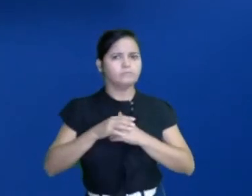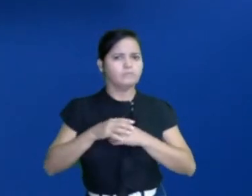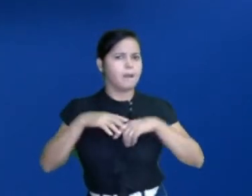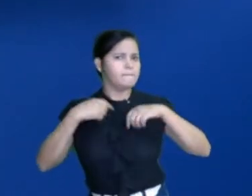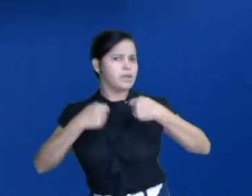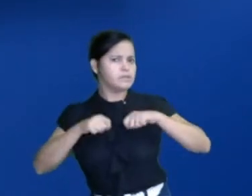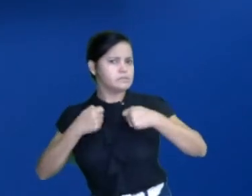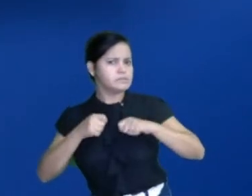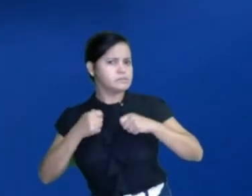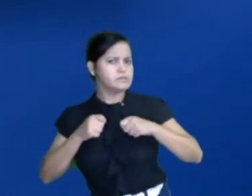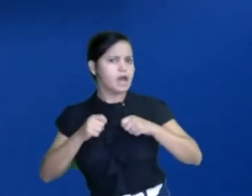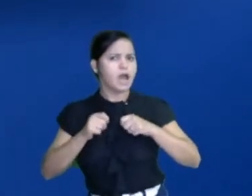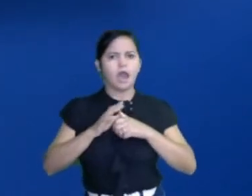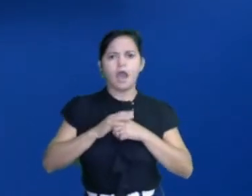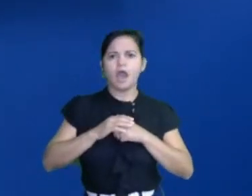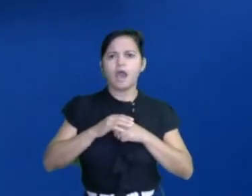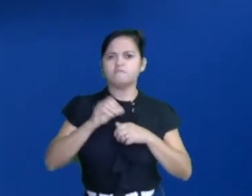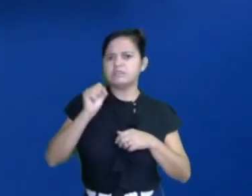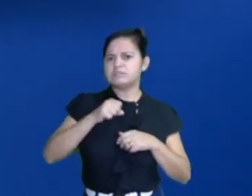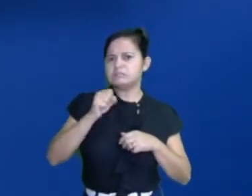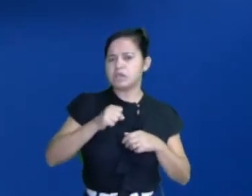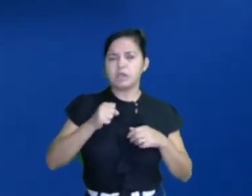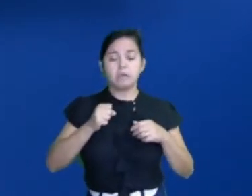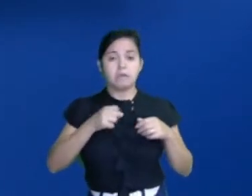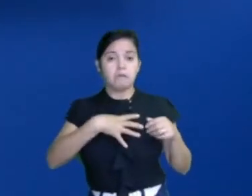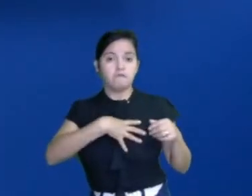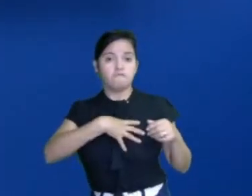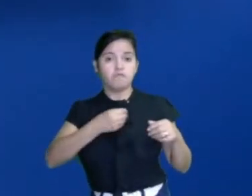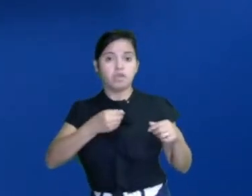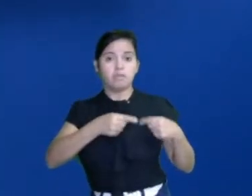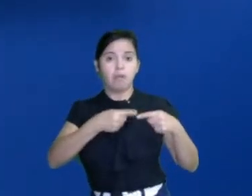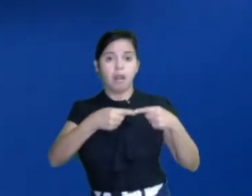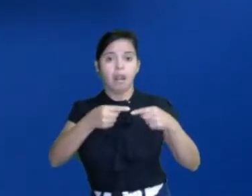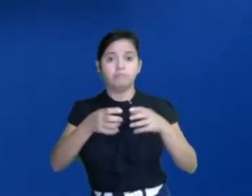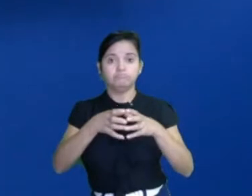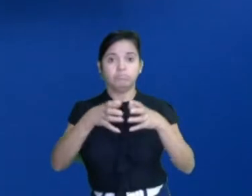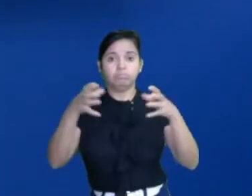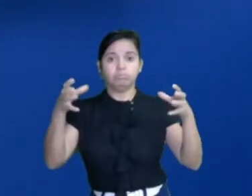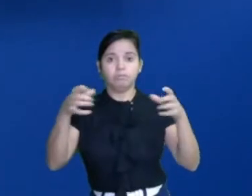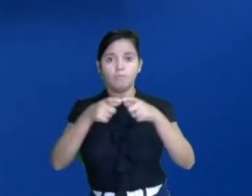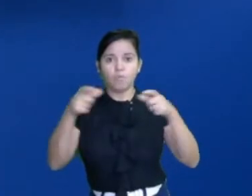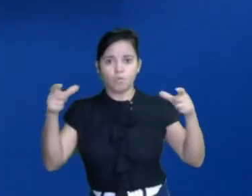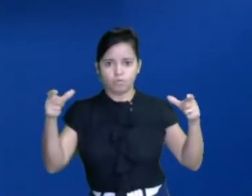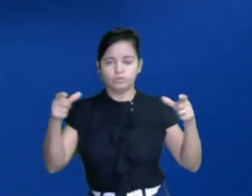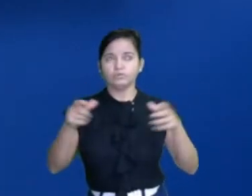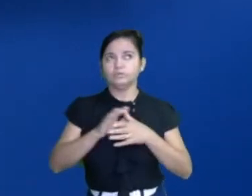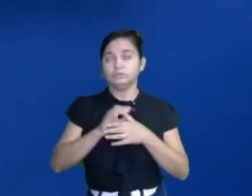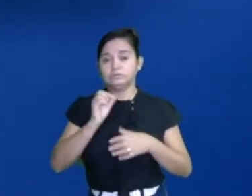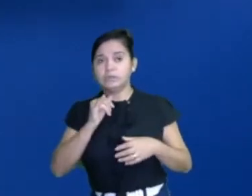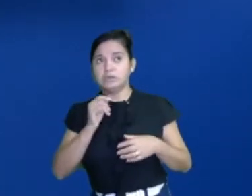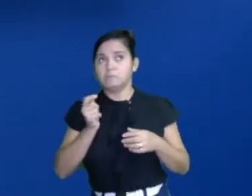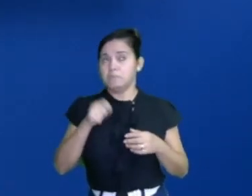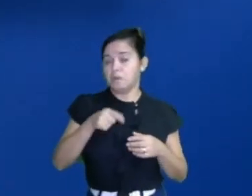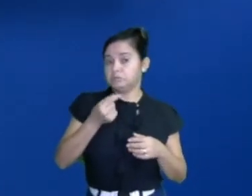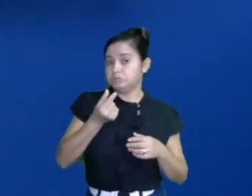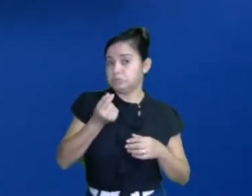necessário ou não ter muitos filhos. Se estava dentro das condições financeiras também de ter muitos